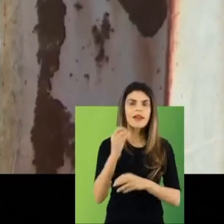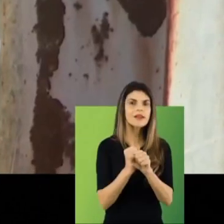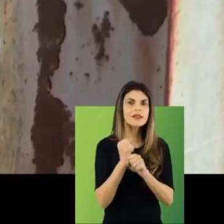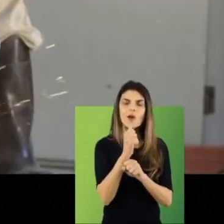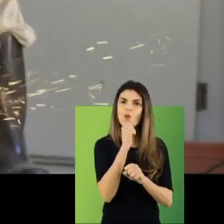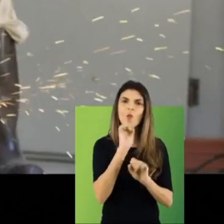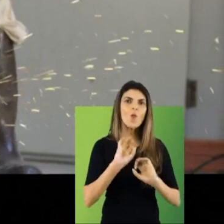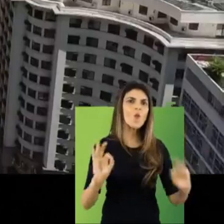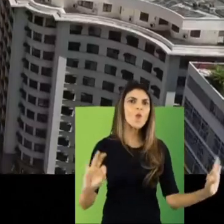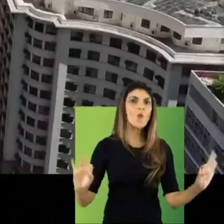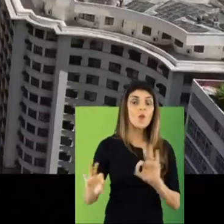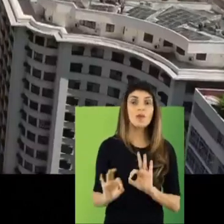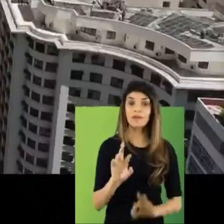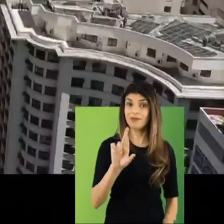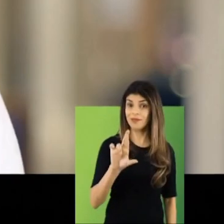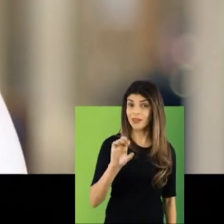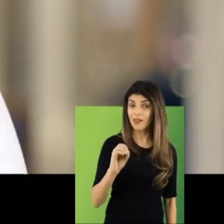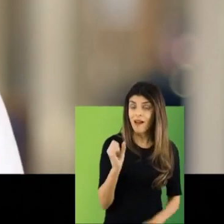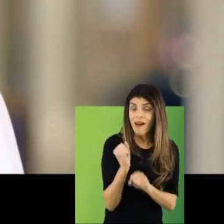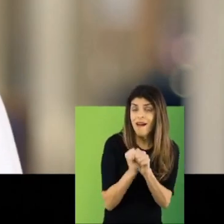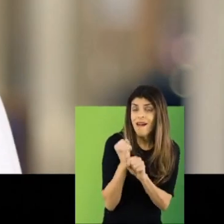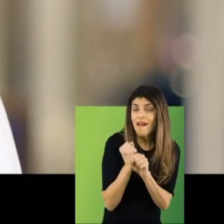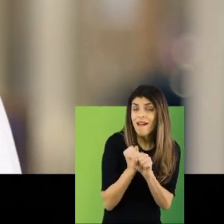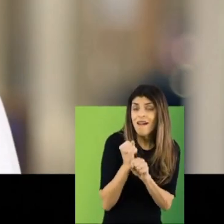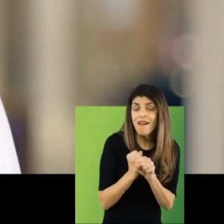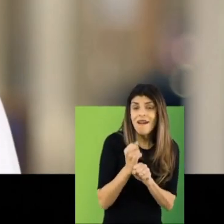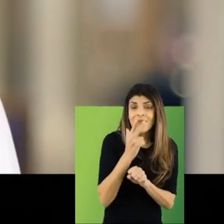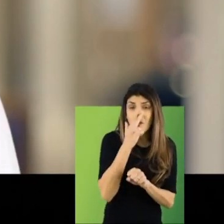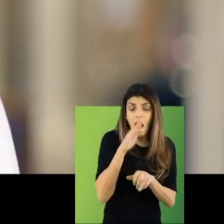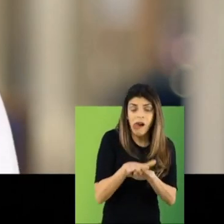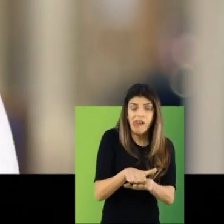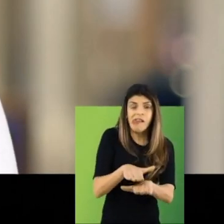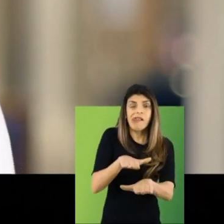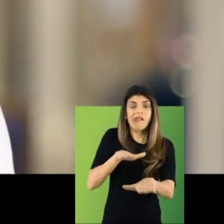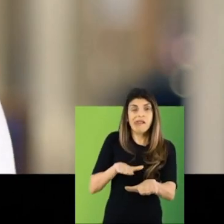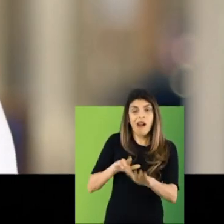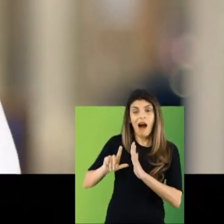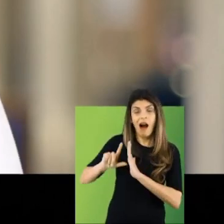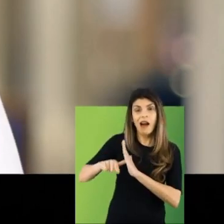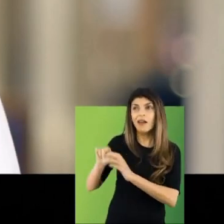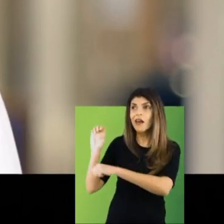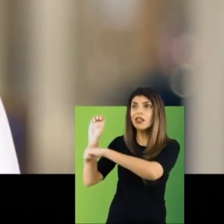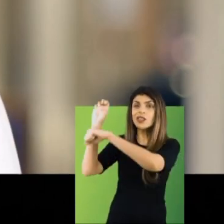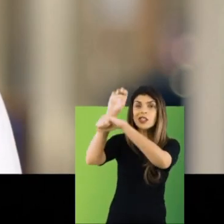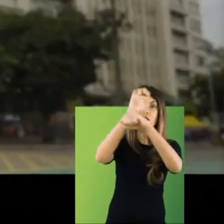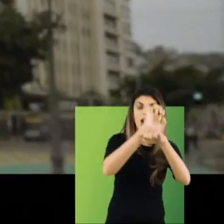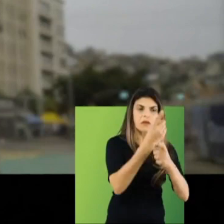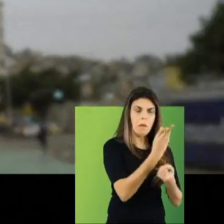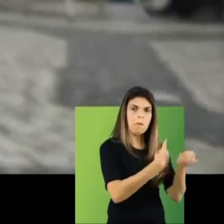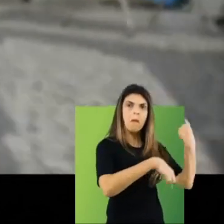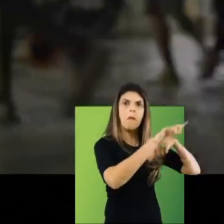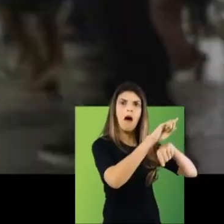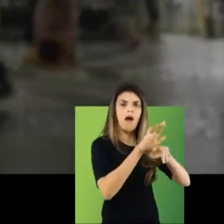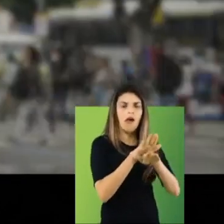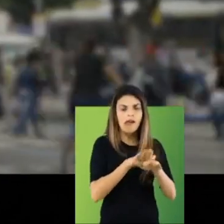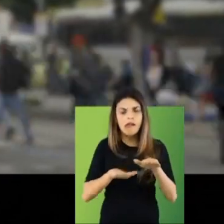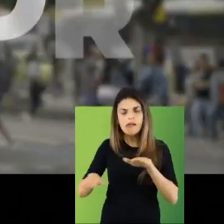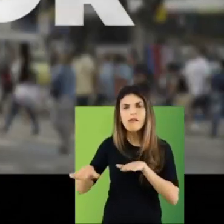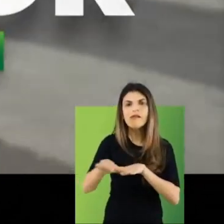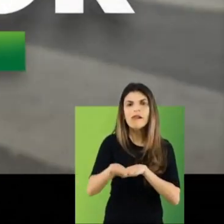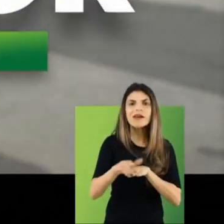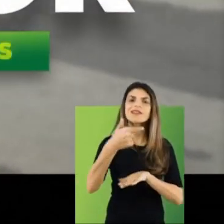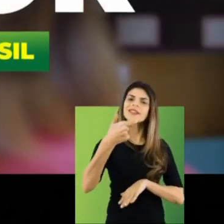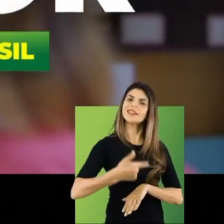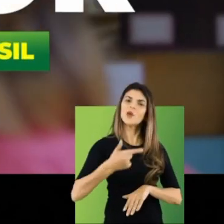anteriores somados. E o Rio, que há anos tinha ficado para trás entre os estados que mais crescem, hoje tem o